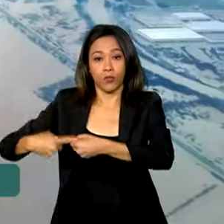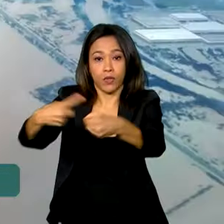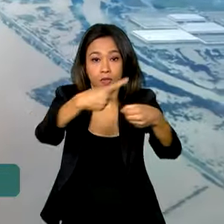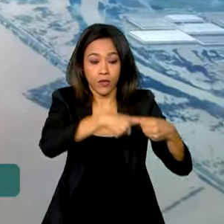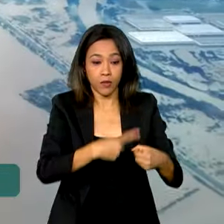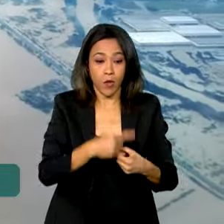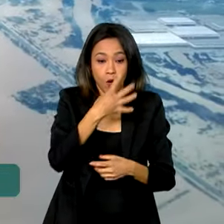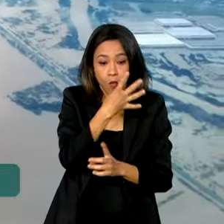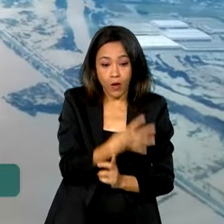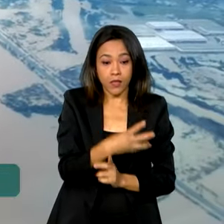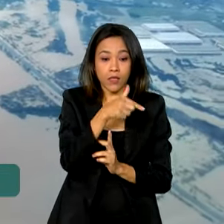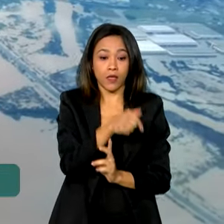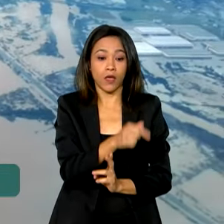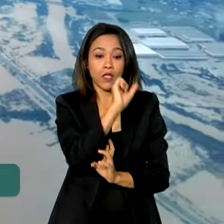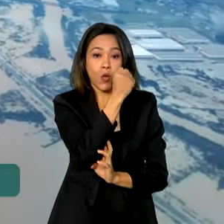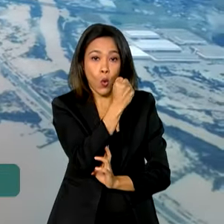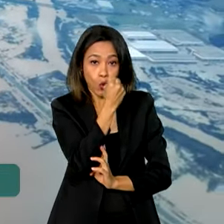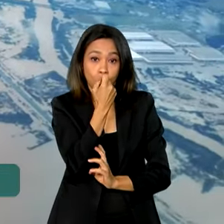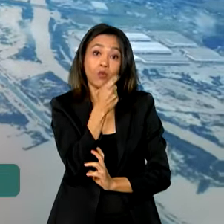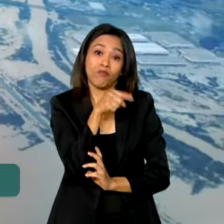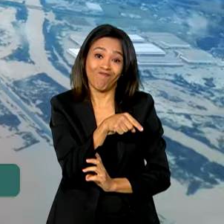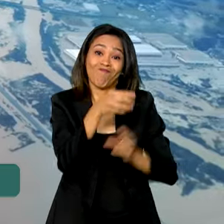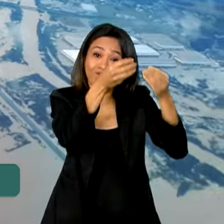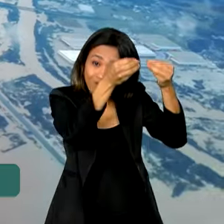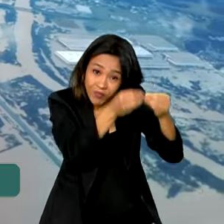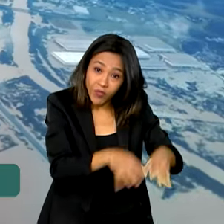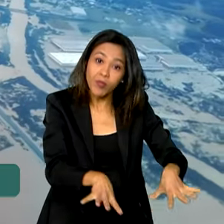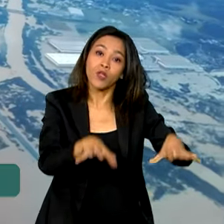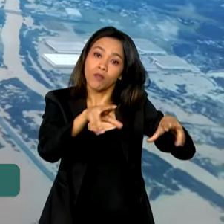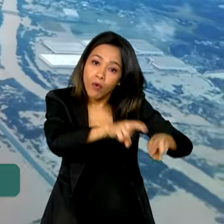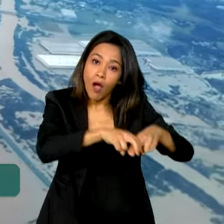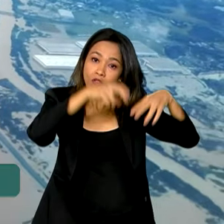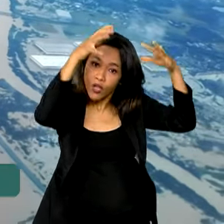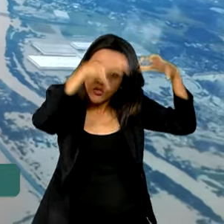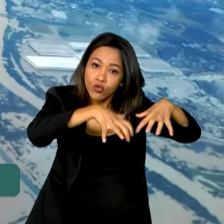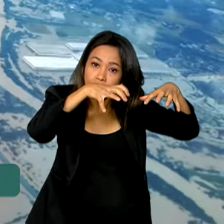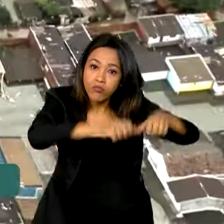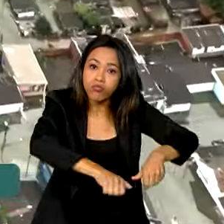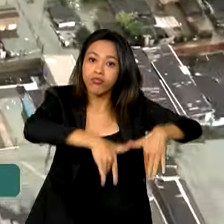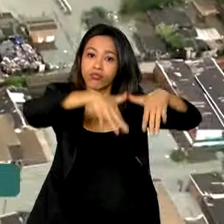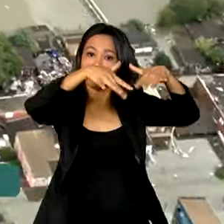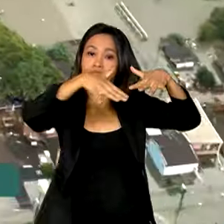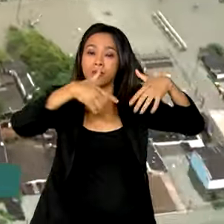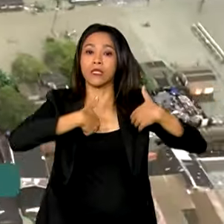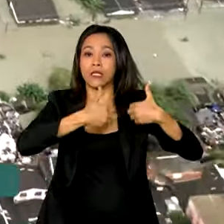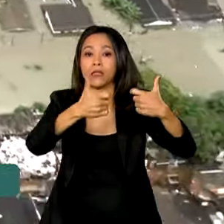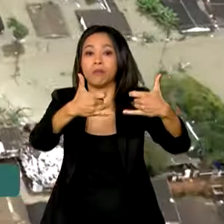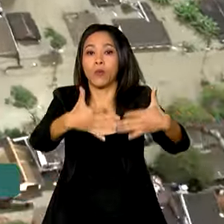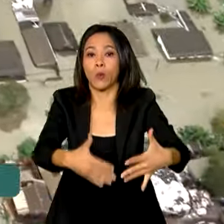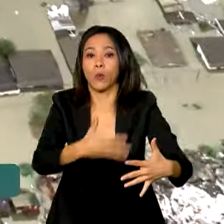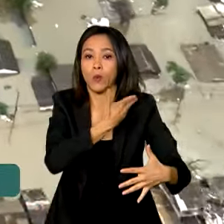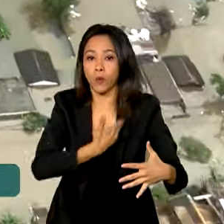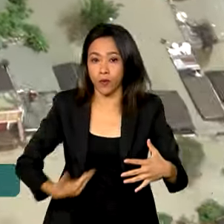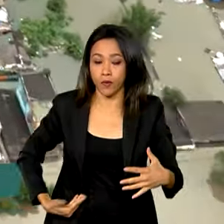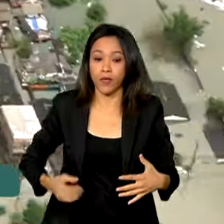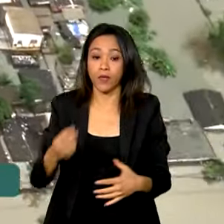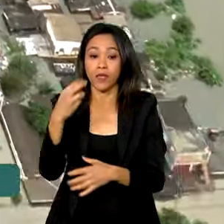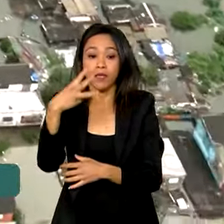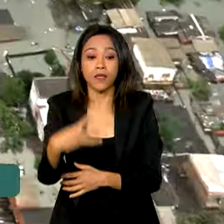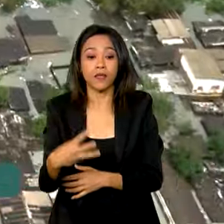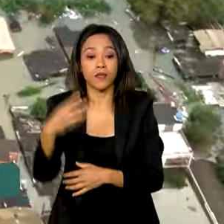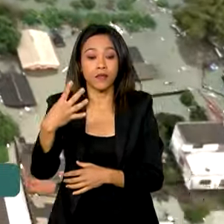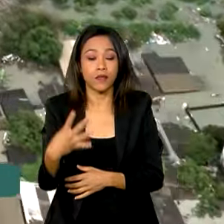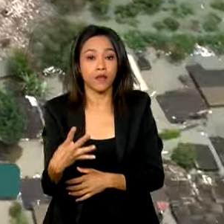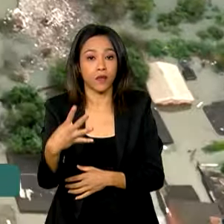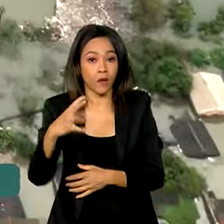478 foram afetados pelas enchentes, segundo a Defesa Civil do Estado. 340 cidades